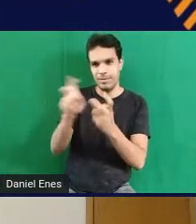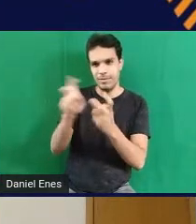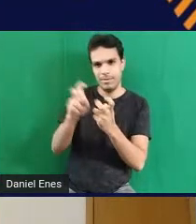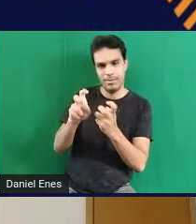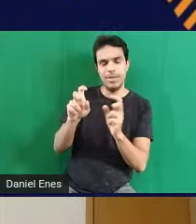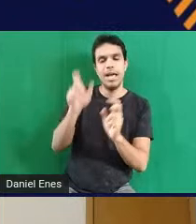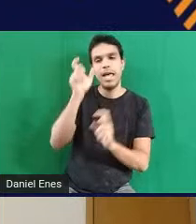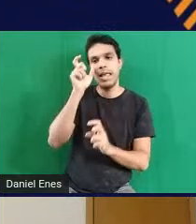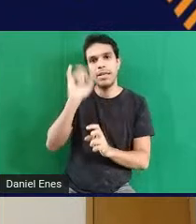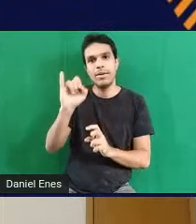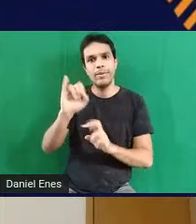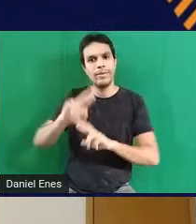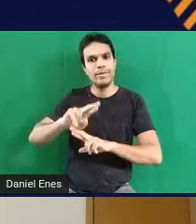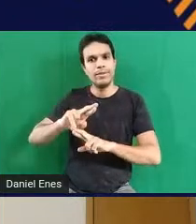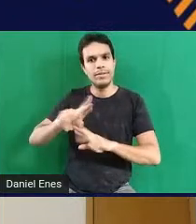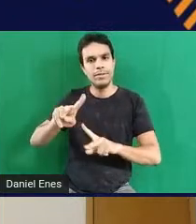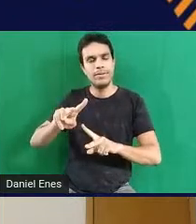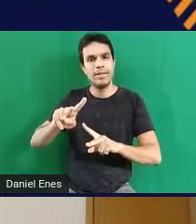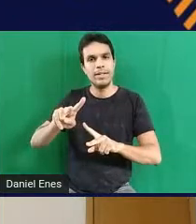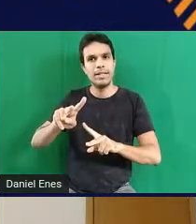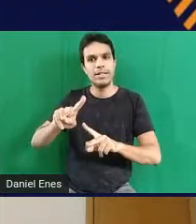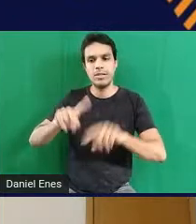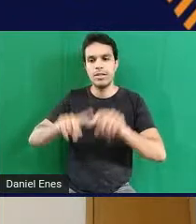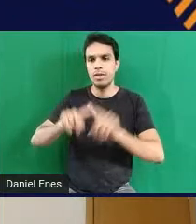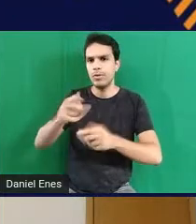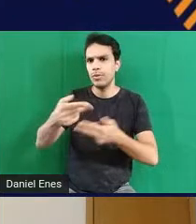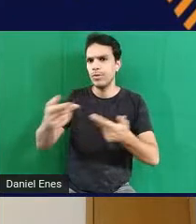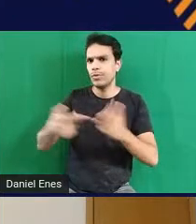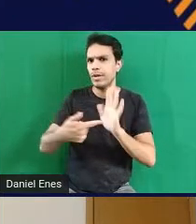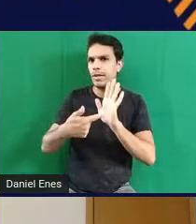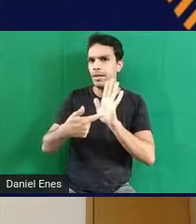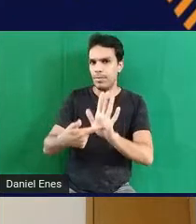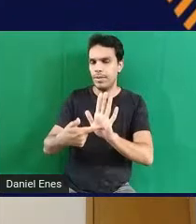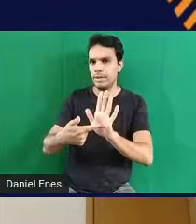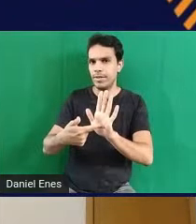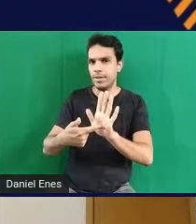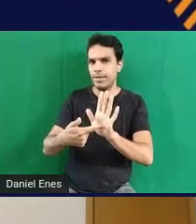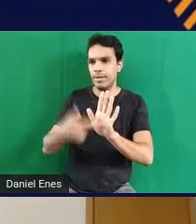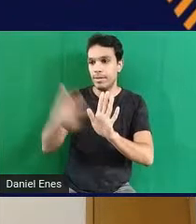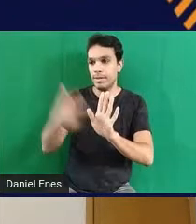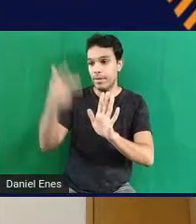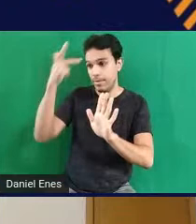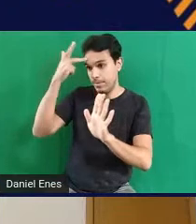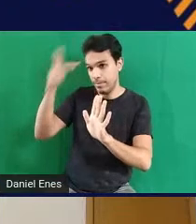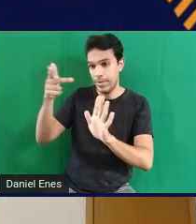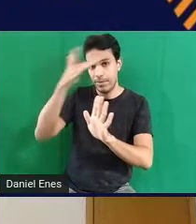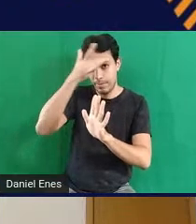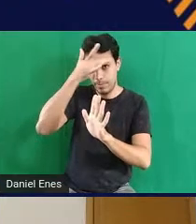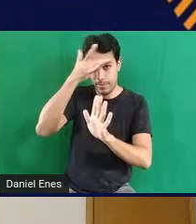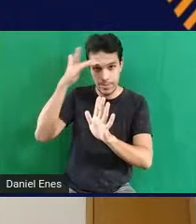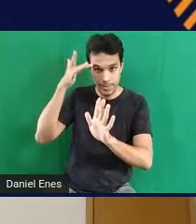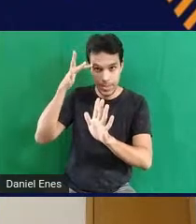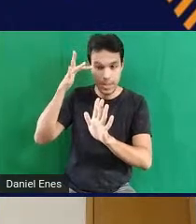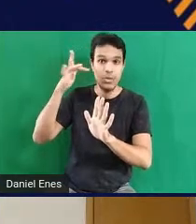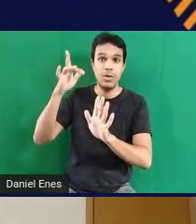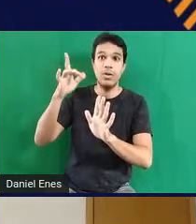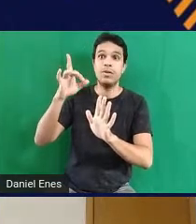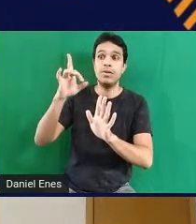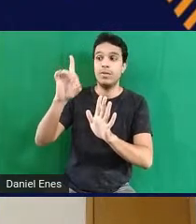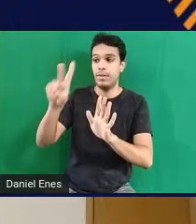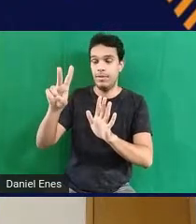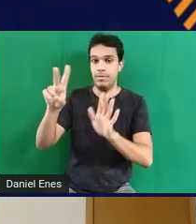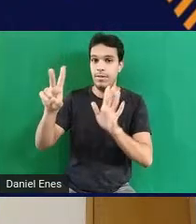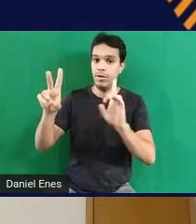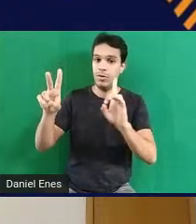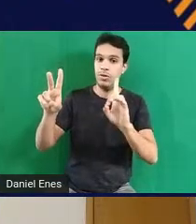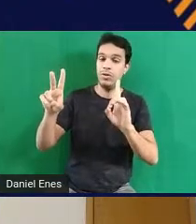diferente entre os recursos aqui apresentados para alunos, para pessoas deficientes visuais e para surdos.